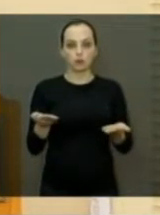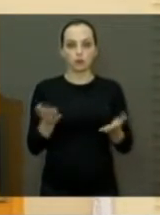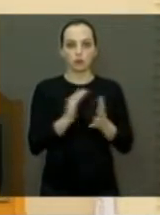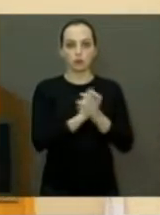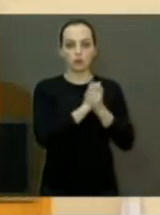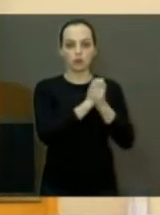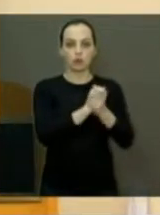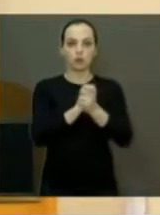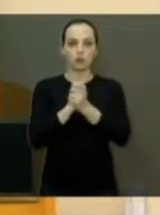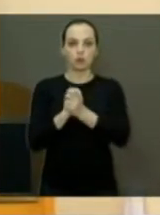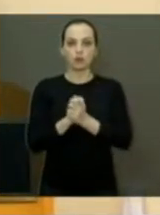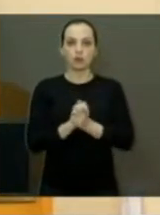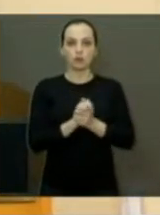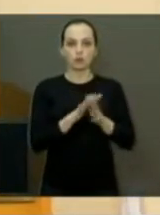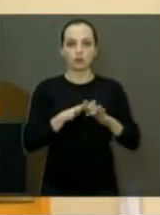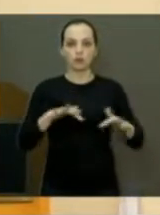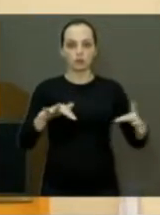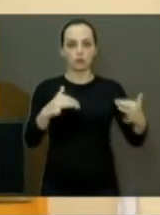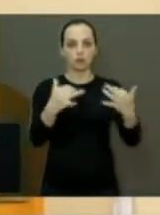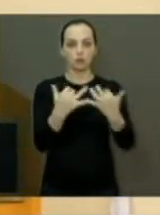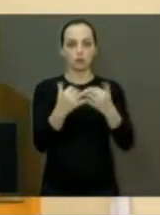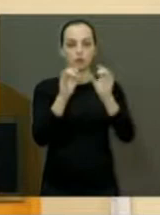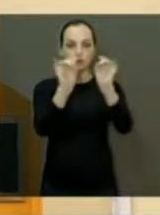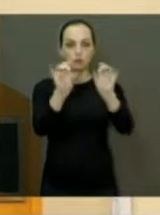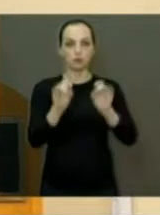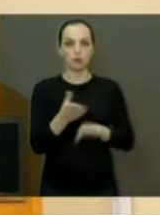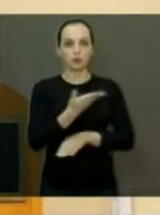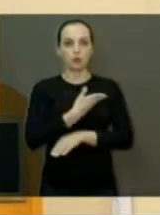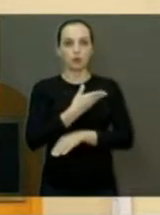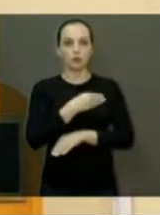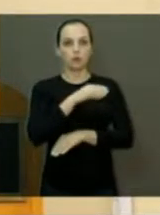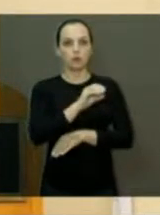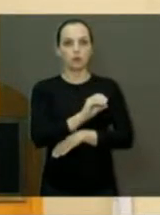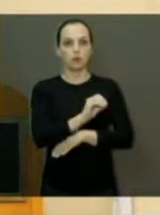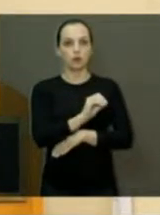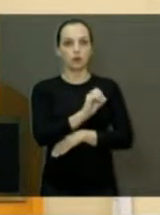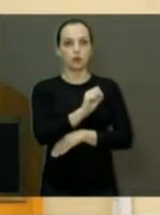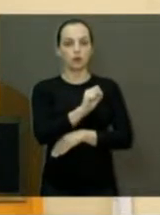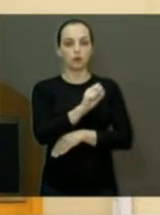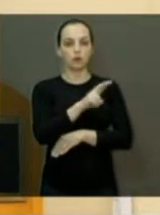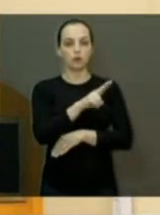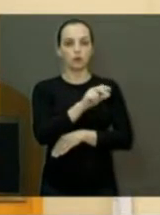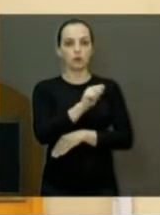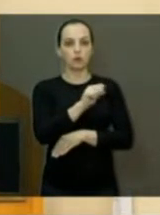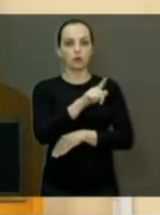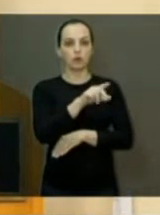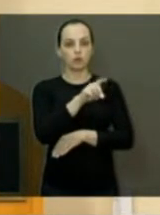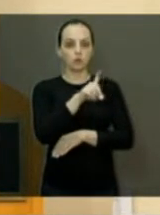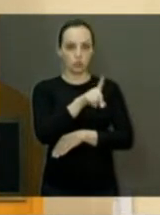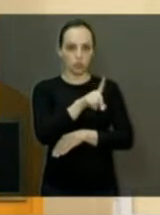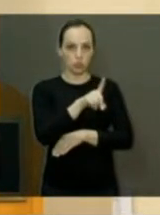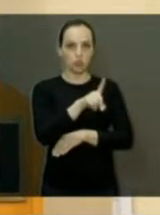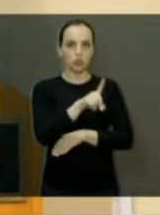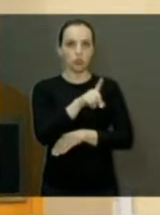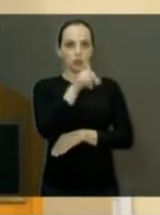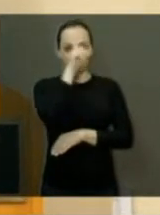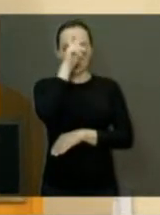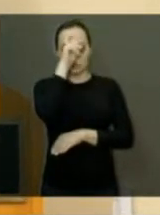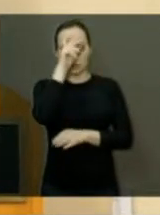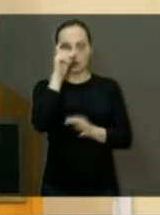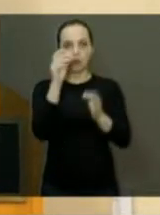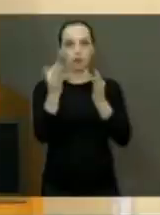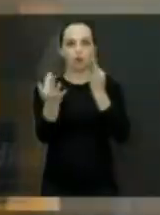saudação a todos vocês, em especial o nosso amigo Oswald, Caibar Chute. Vamos lá,